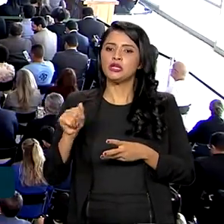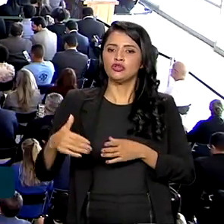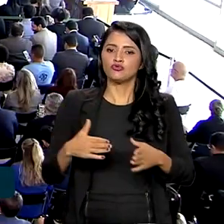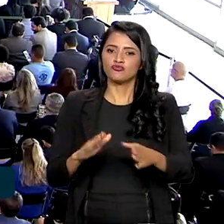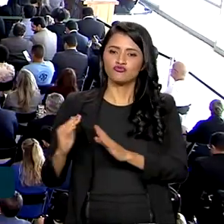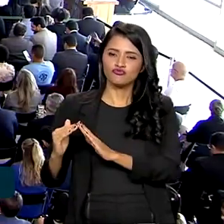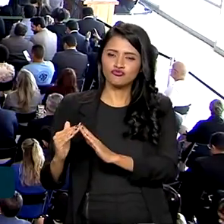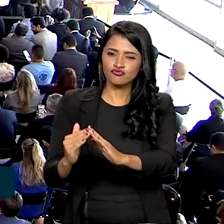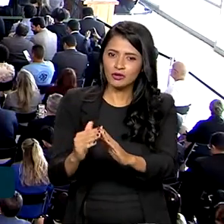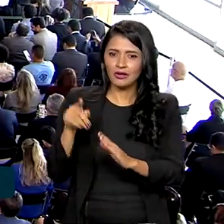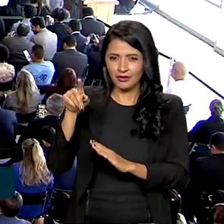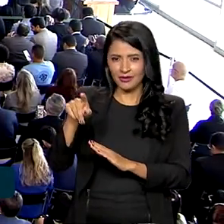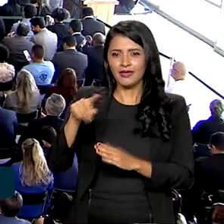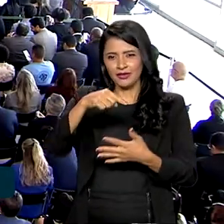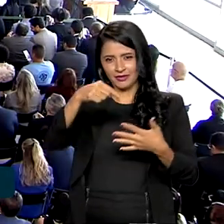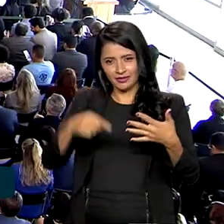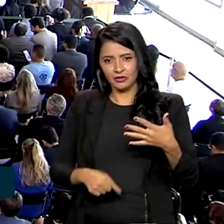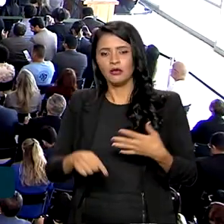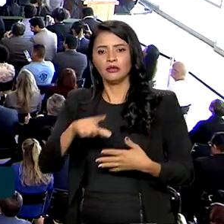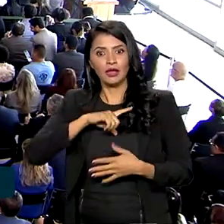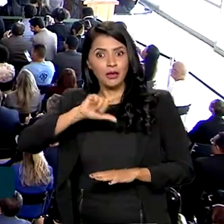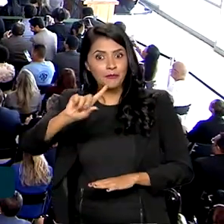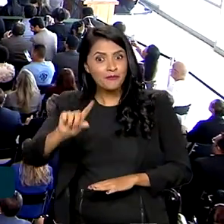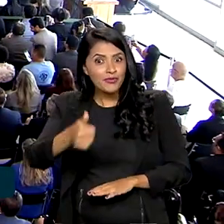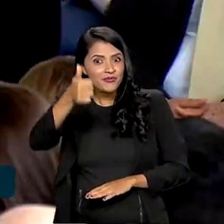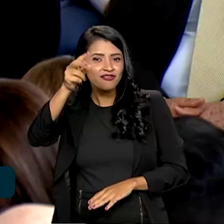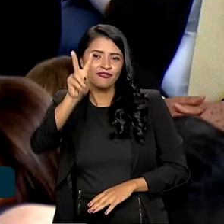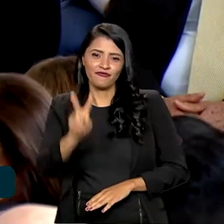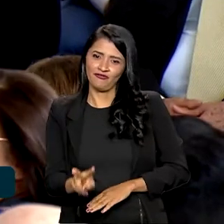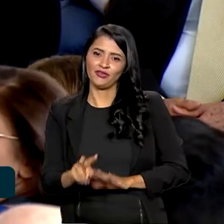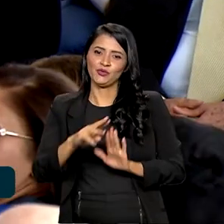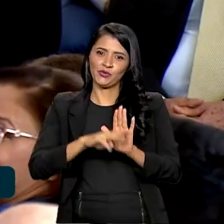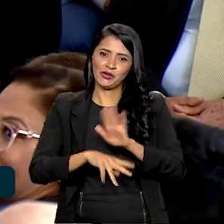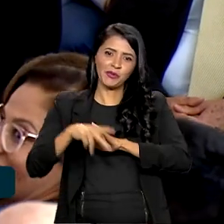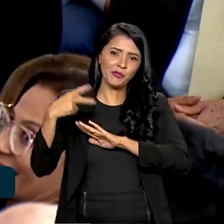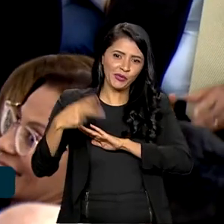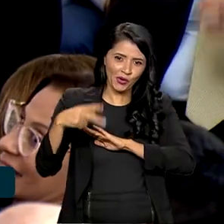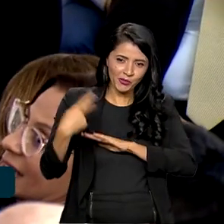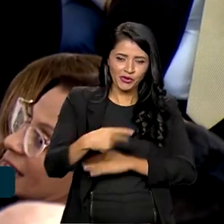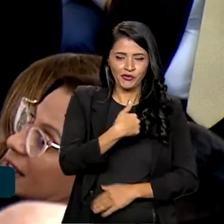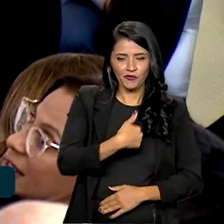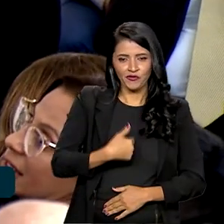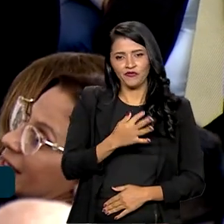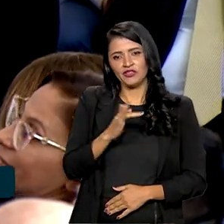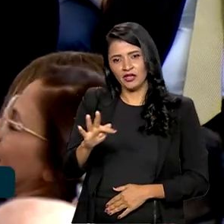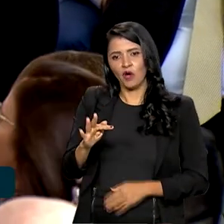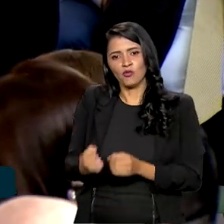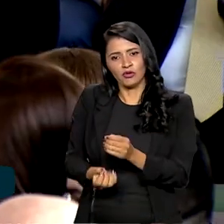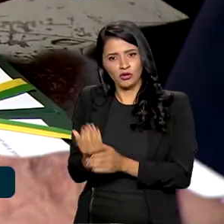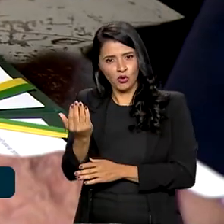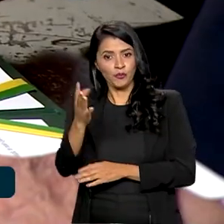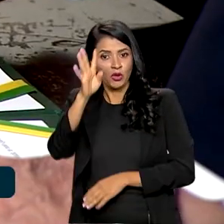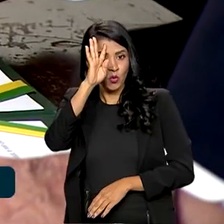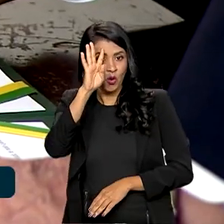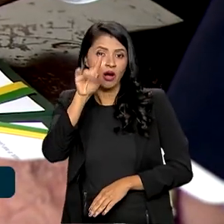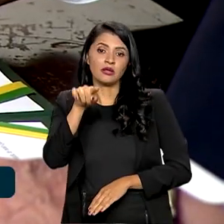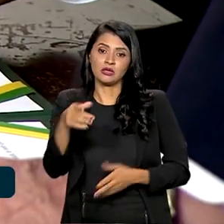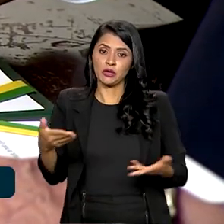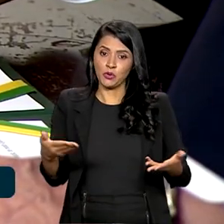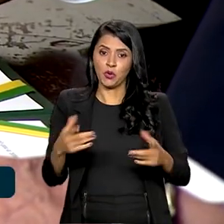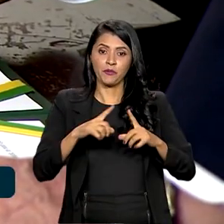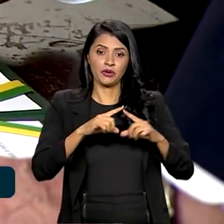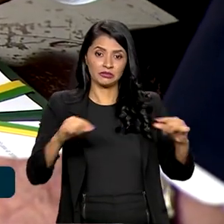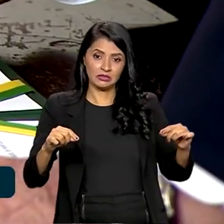segmento pesqueiro terá pela primeira vez um programa executado pelo governo federal. Nesta quarta-feira, em